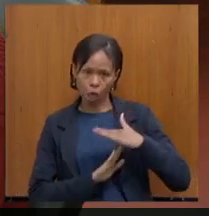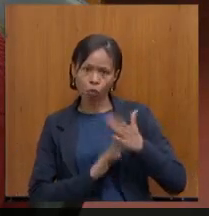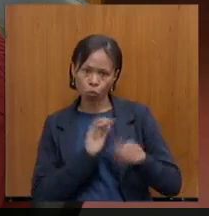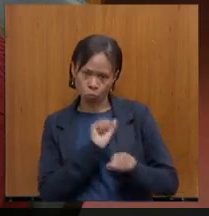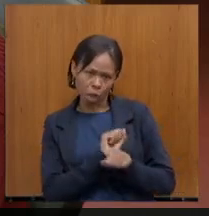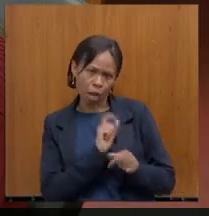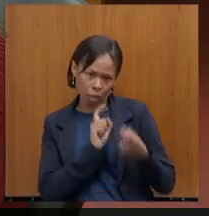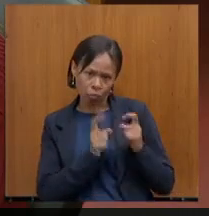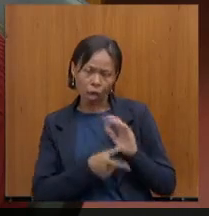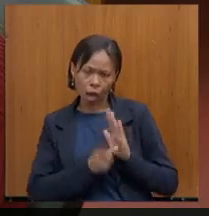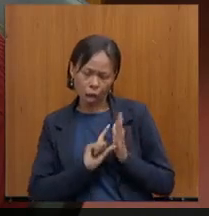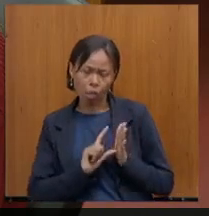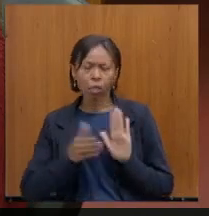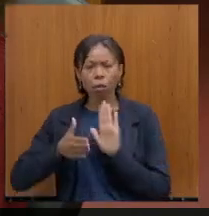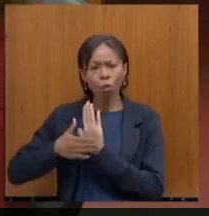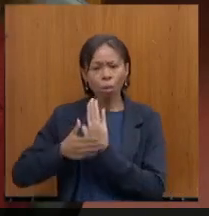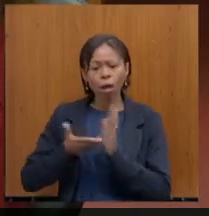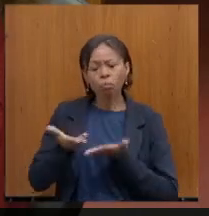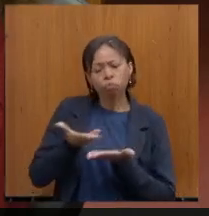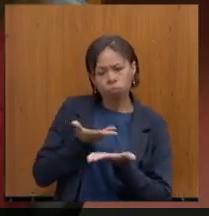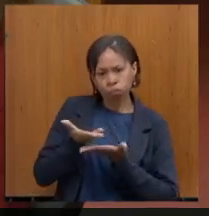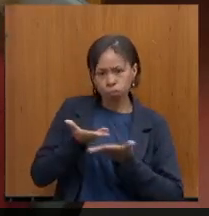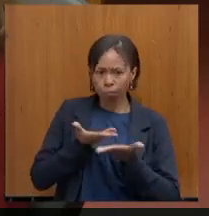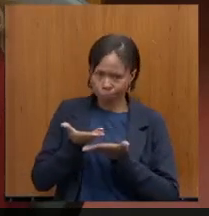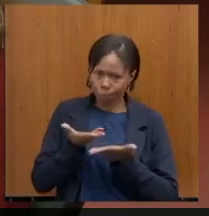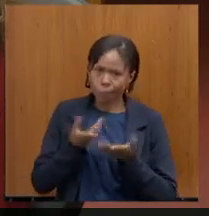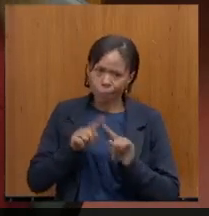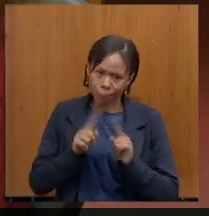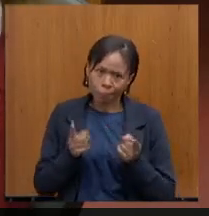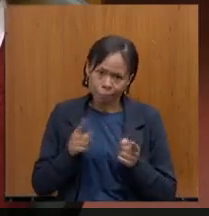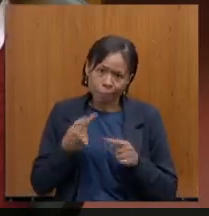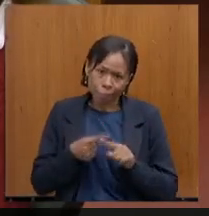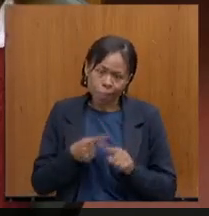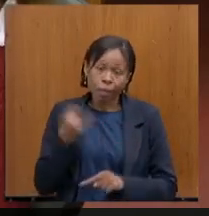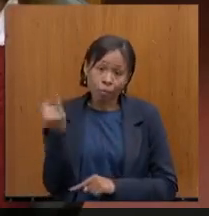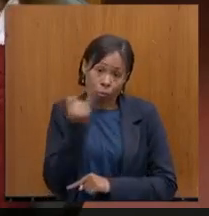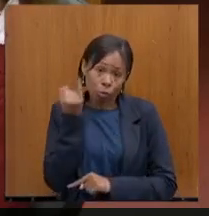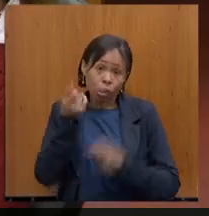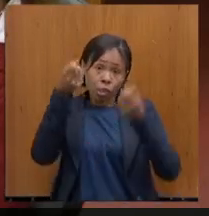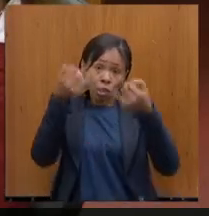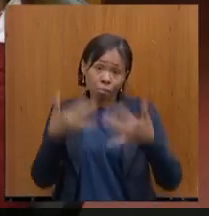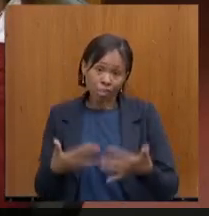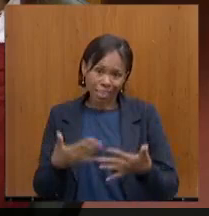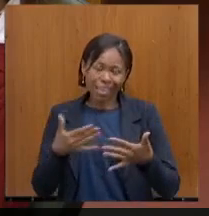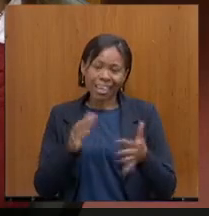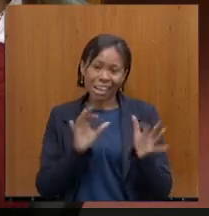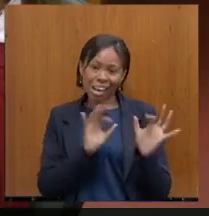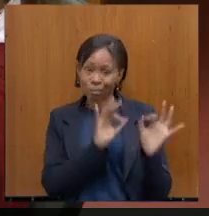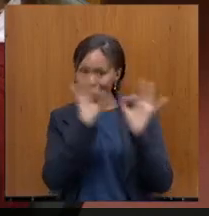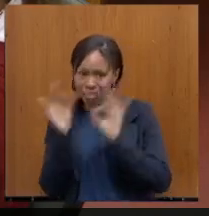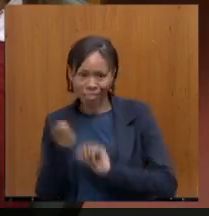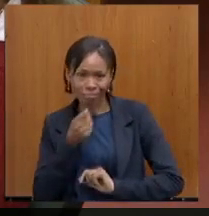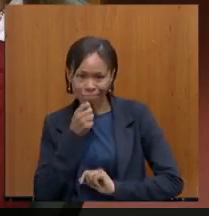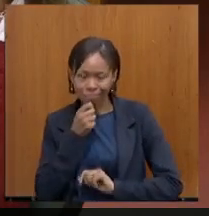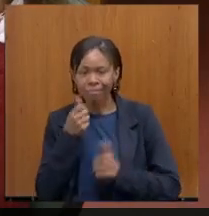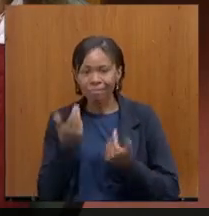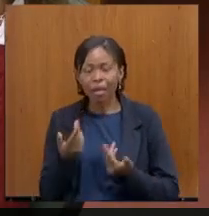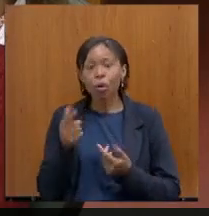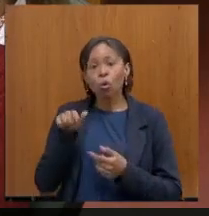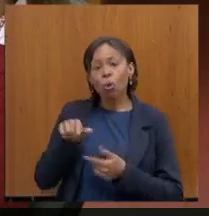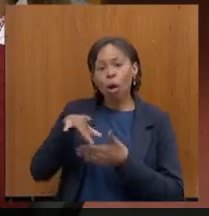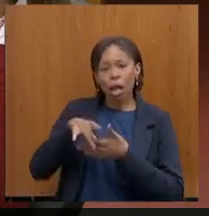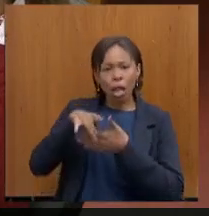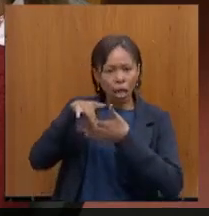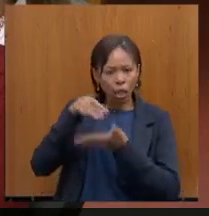tentativa de intermediar, mas é importante a gente explicar também para quem não pôde acompanhar esse debate. O líder do governo, o deputado